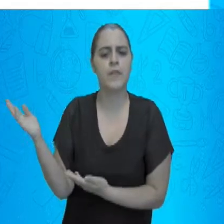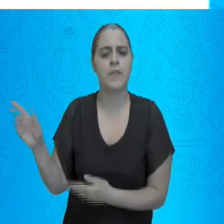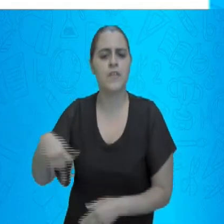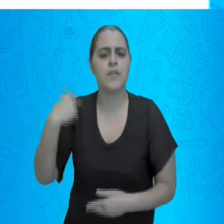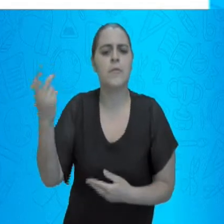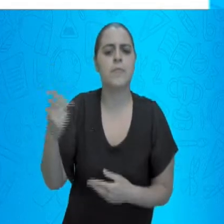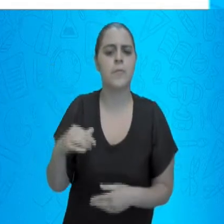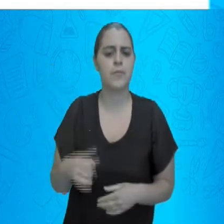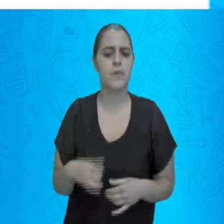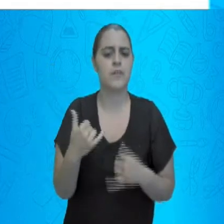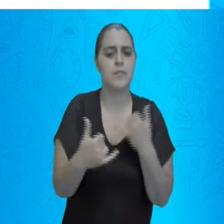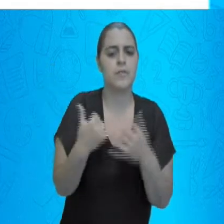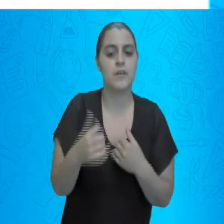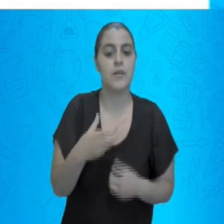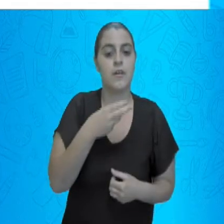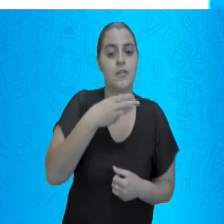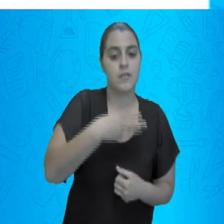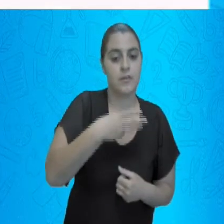do jogo?